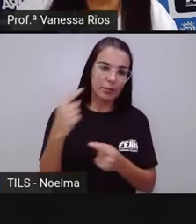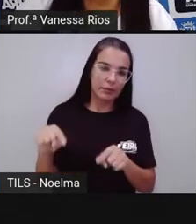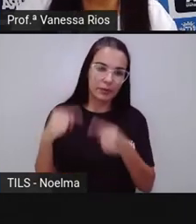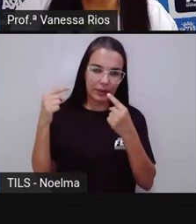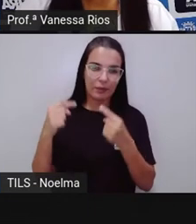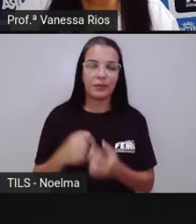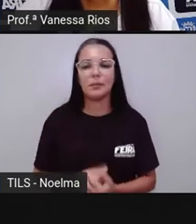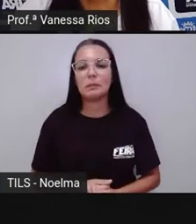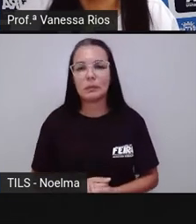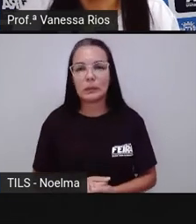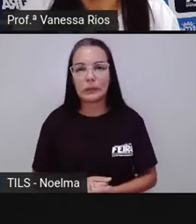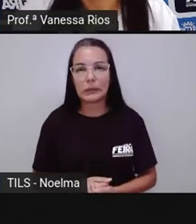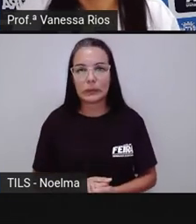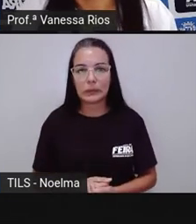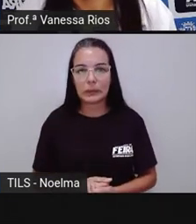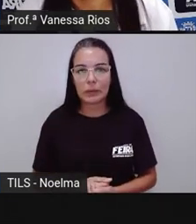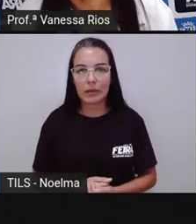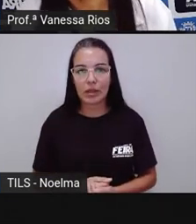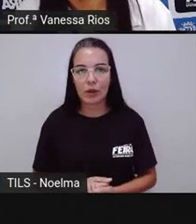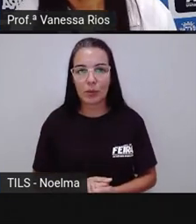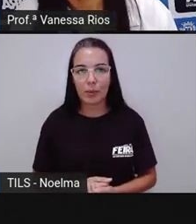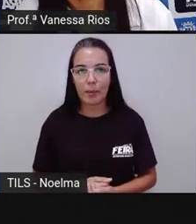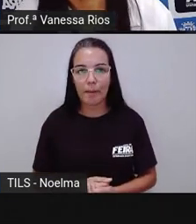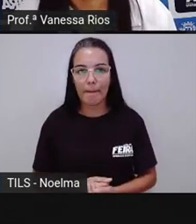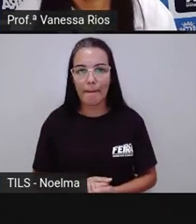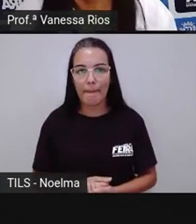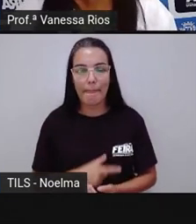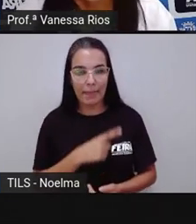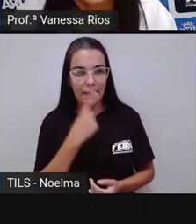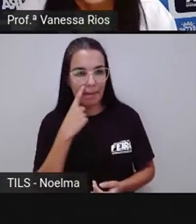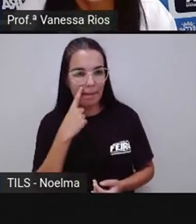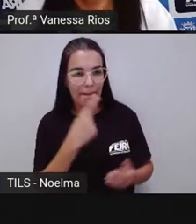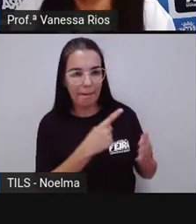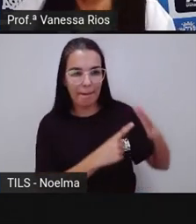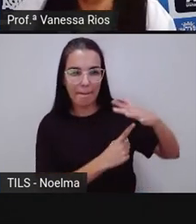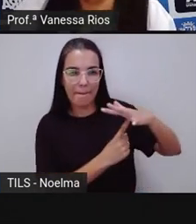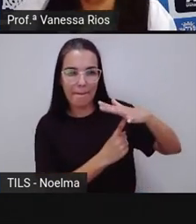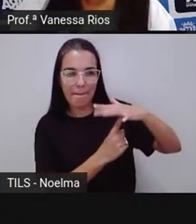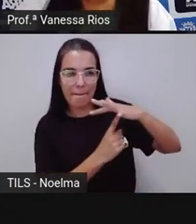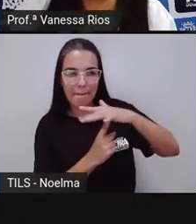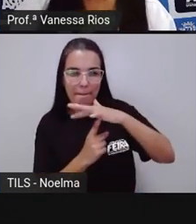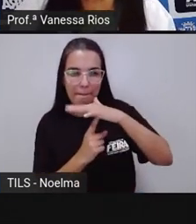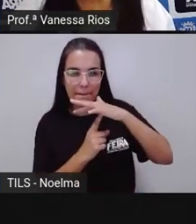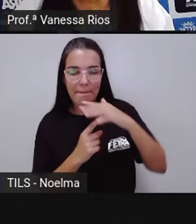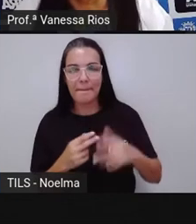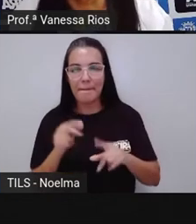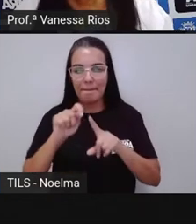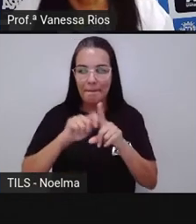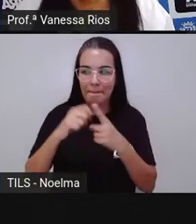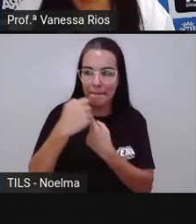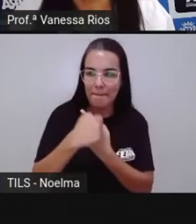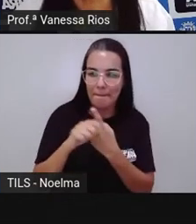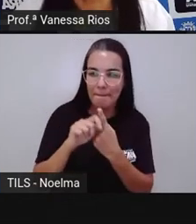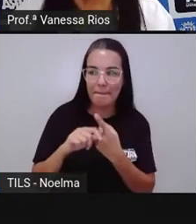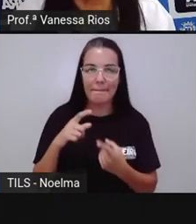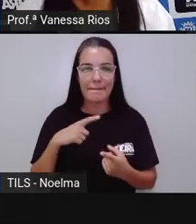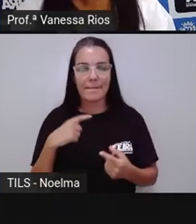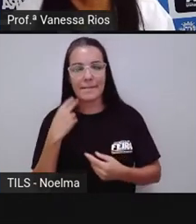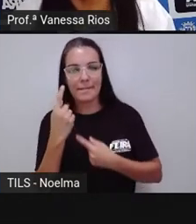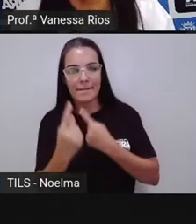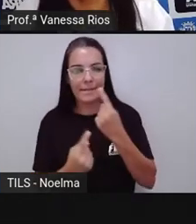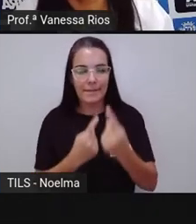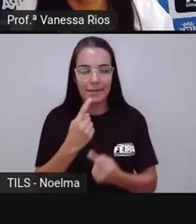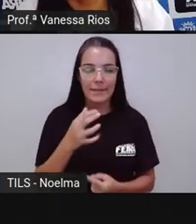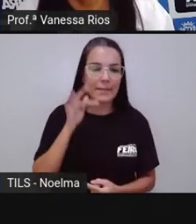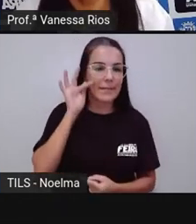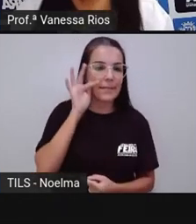seguinte. Aí a gente observa aí uma feira, não é? Aparentemente uma feira e algumas frutas